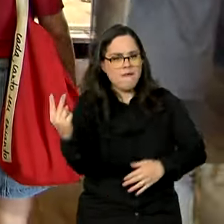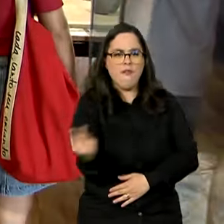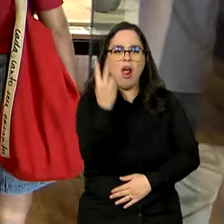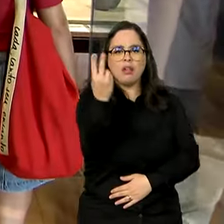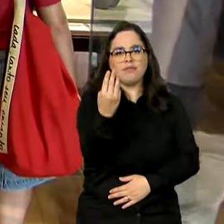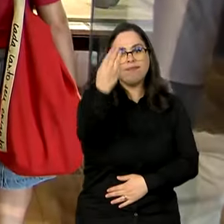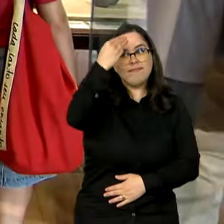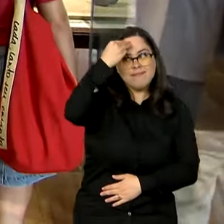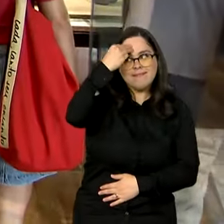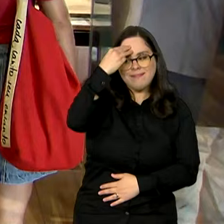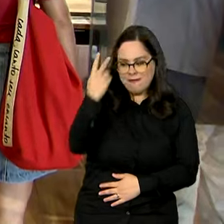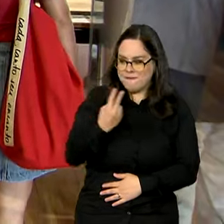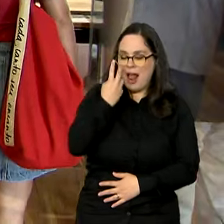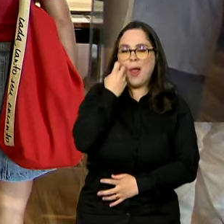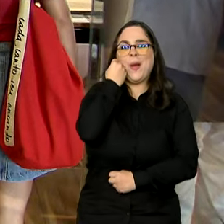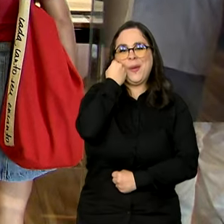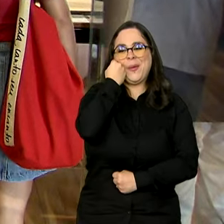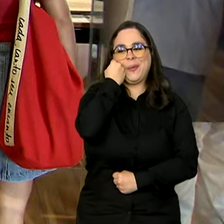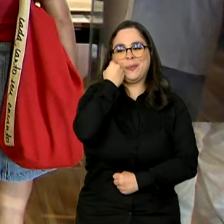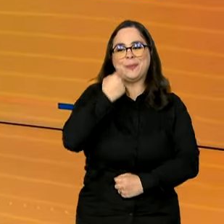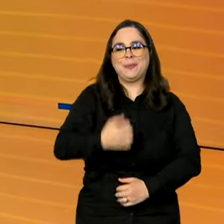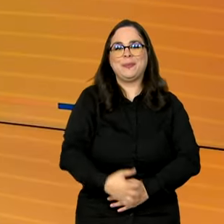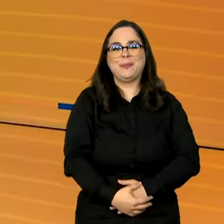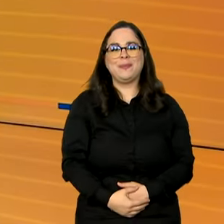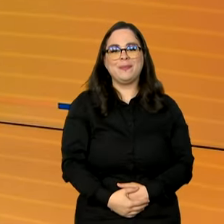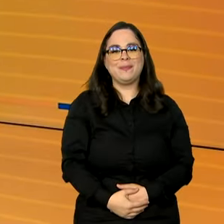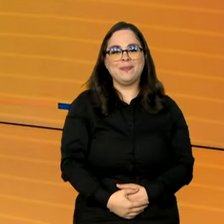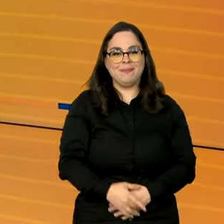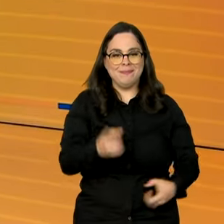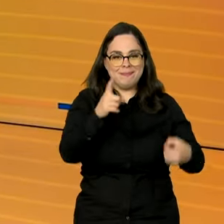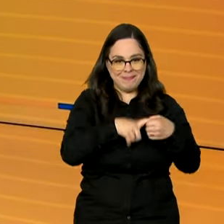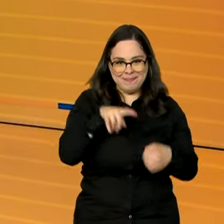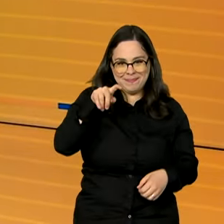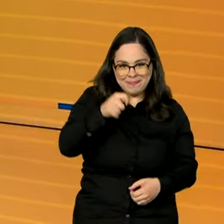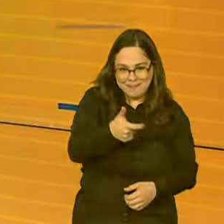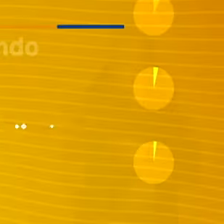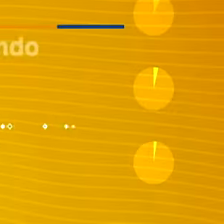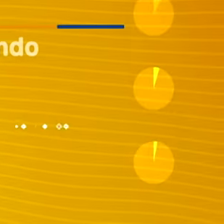preservação e valorização da memória. A gente volta já já.